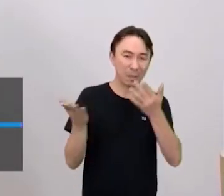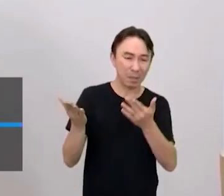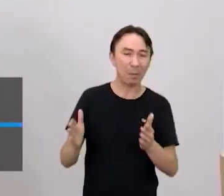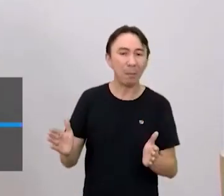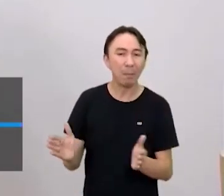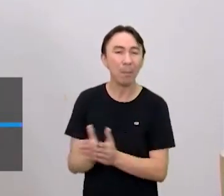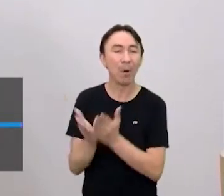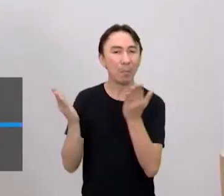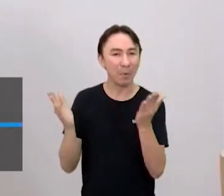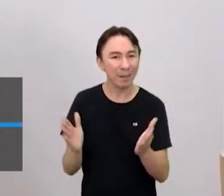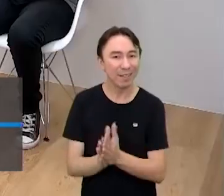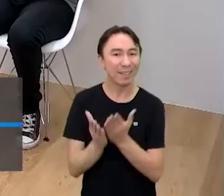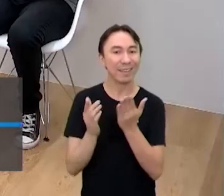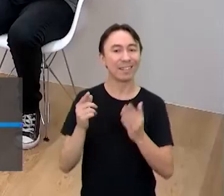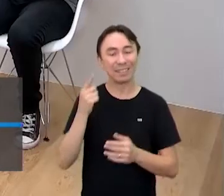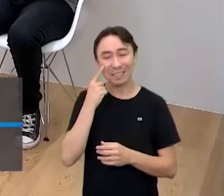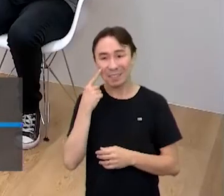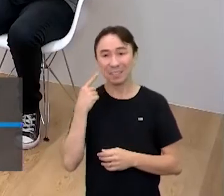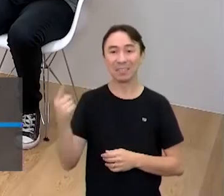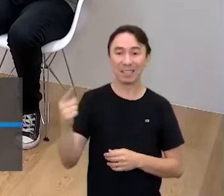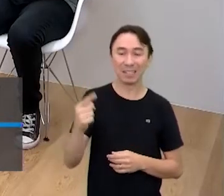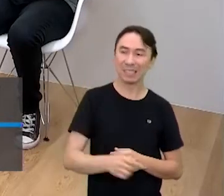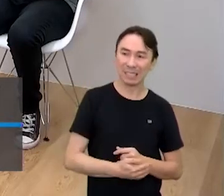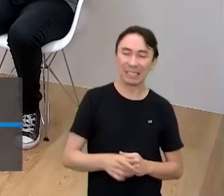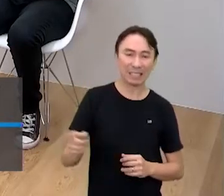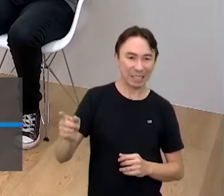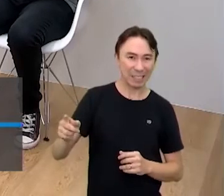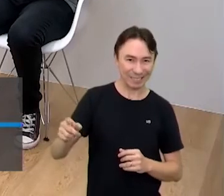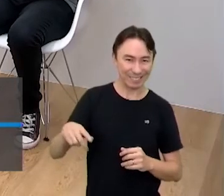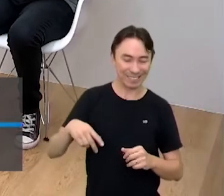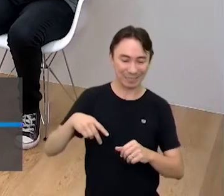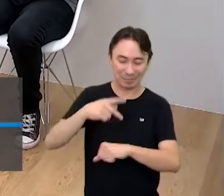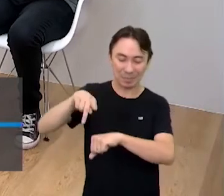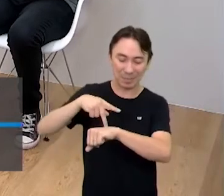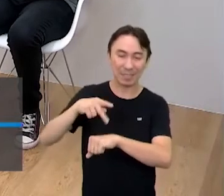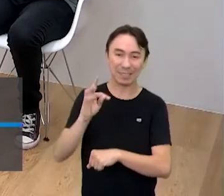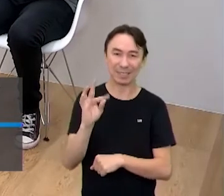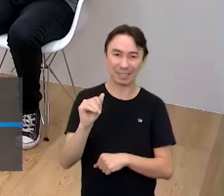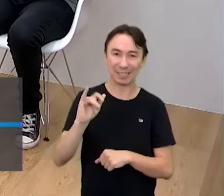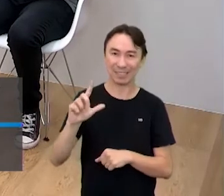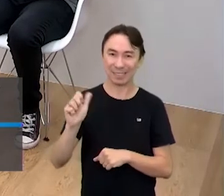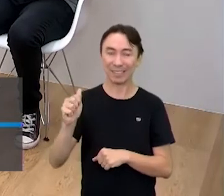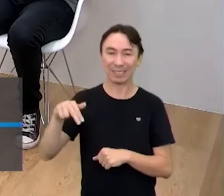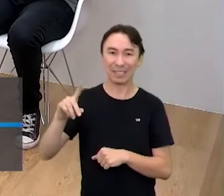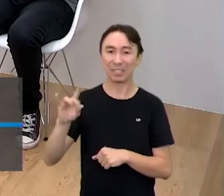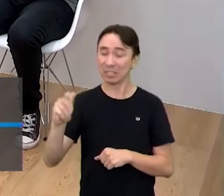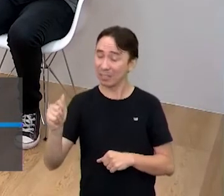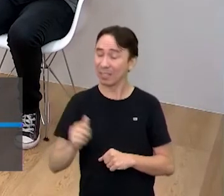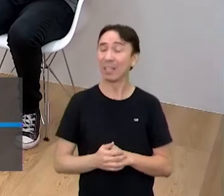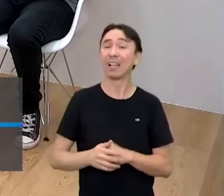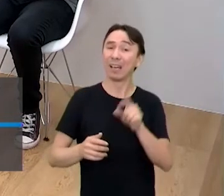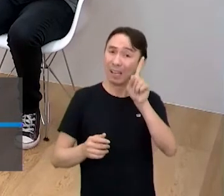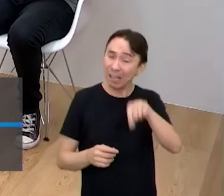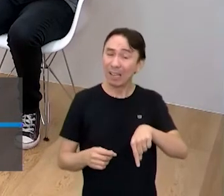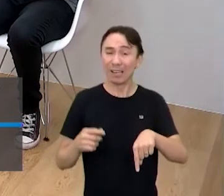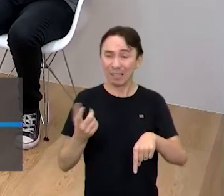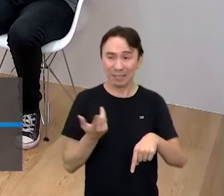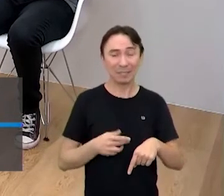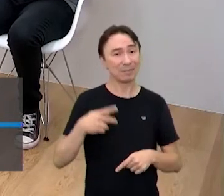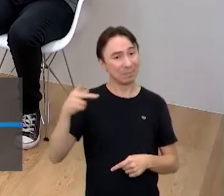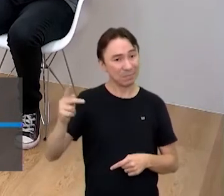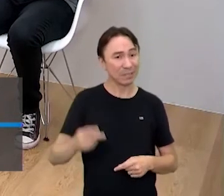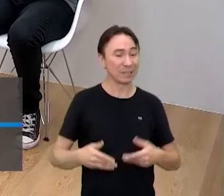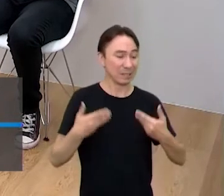futebol de lá, né? Ah, Então, é um esporte que demanda muito da pessoa, mas que